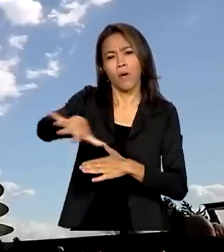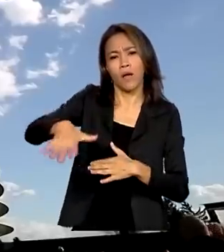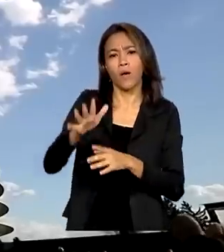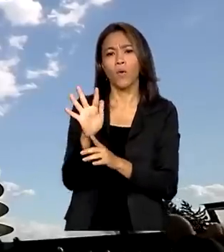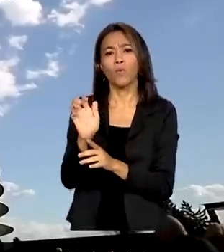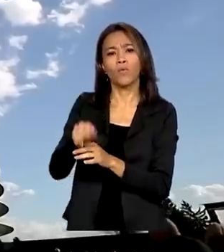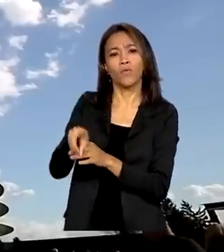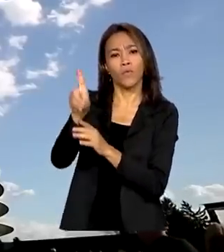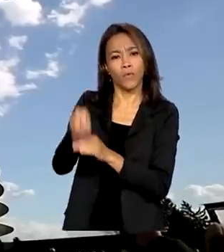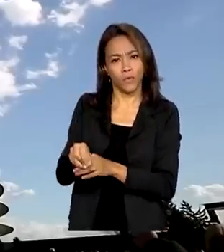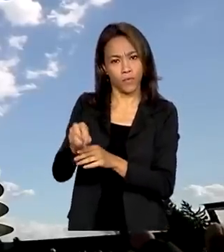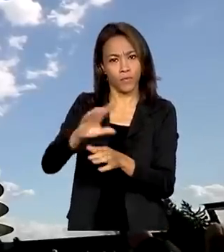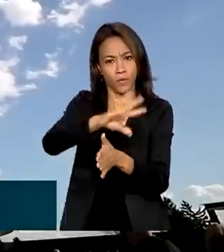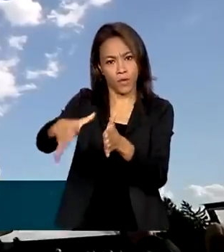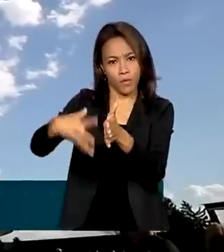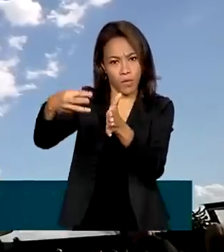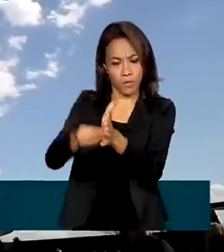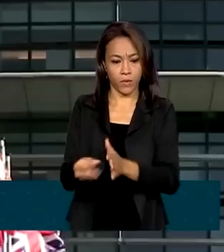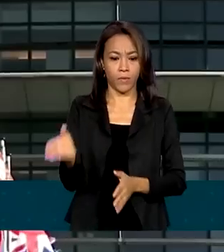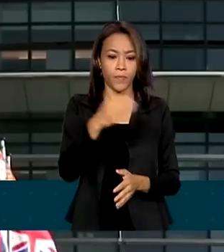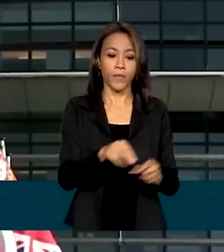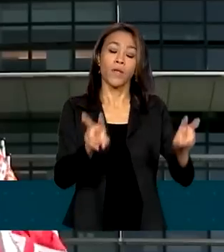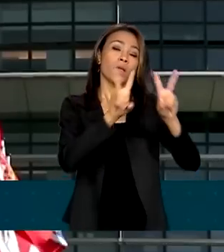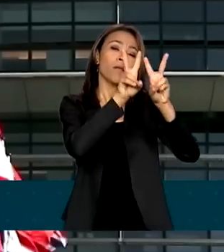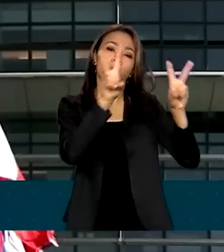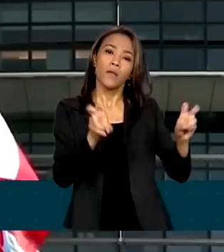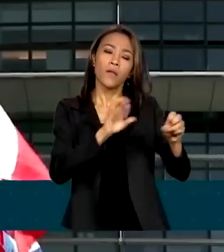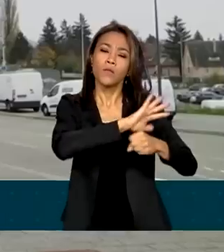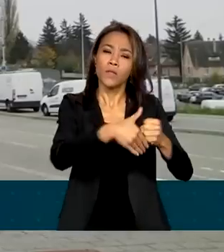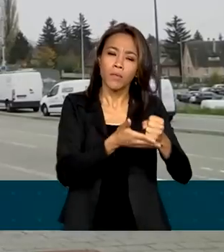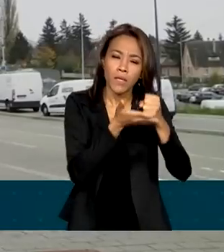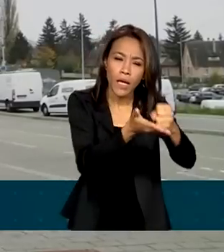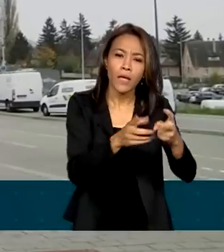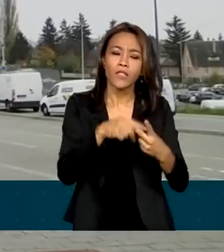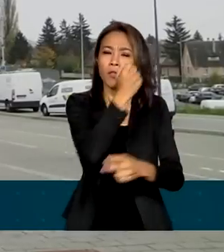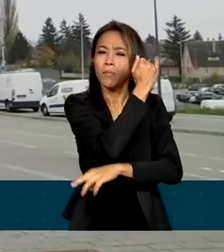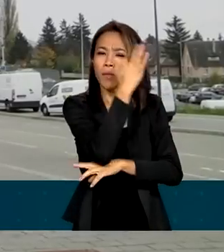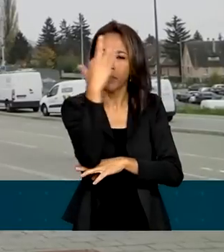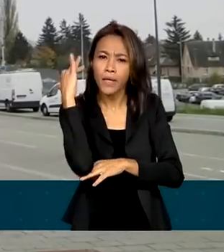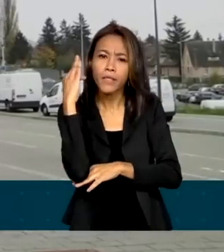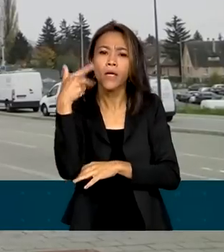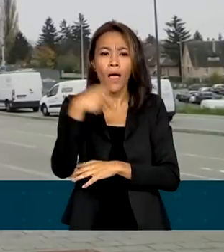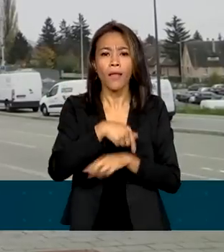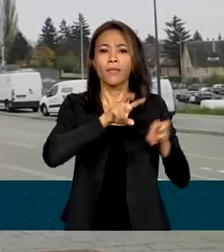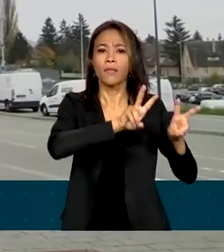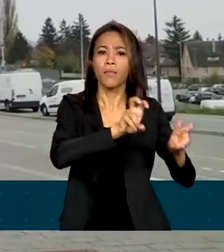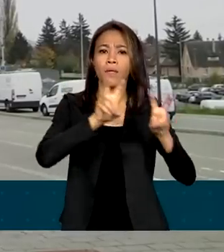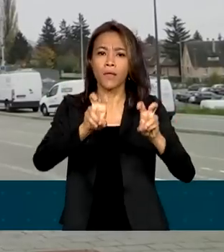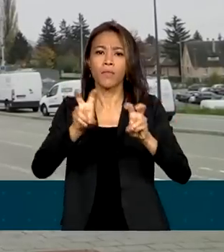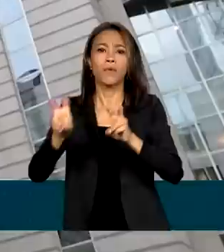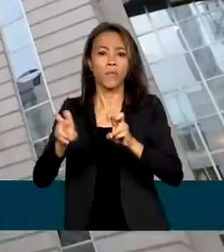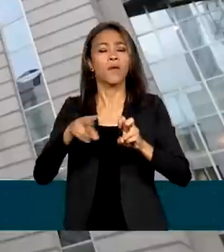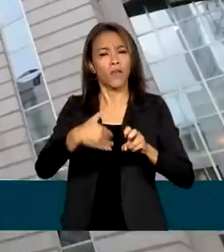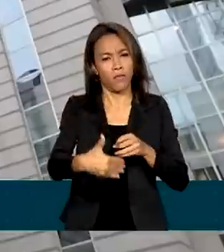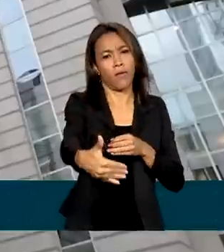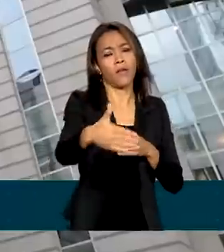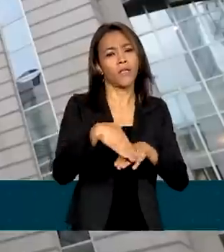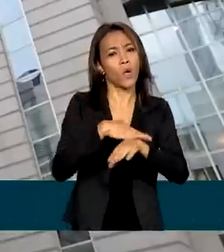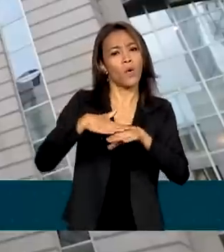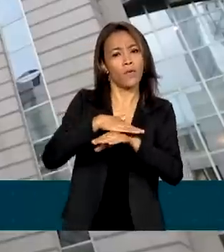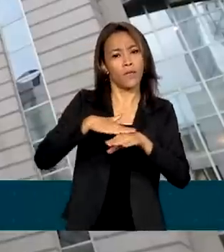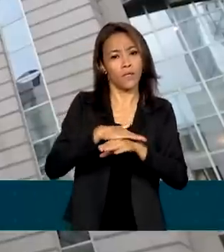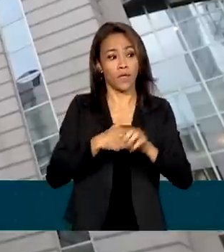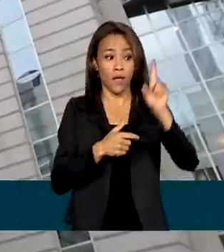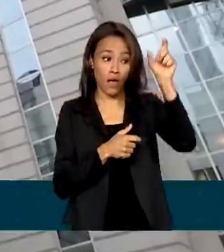Acordos comerciais, meio ambiente e sustentabilidade são alguns dos temas que devem ser tratados durante a